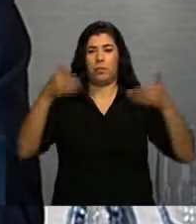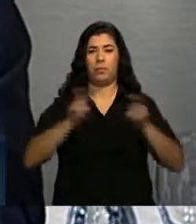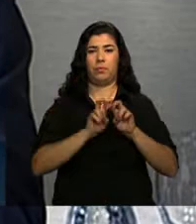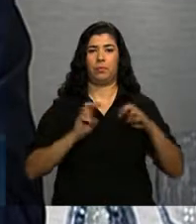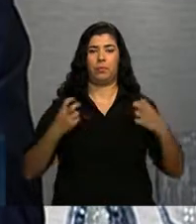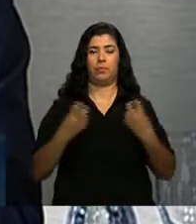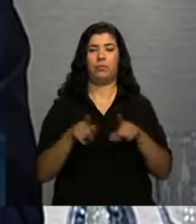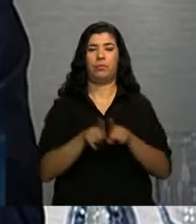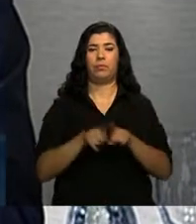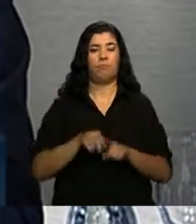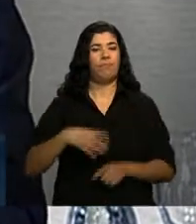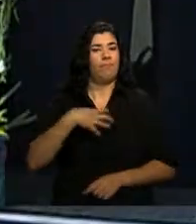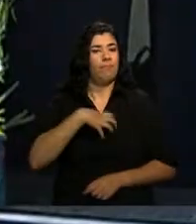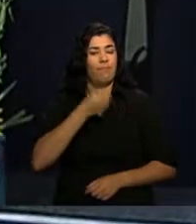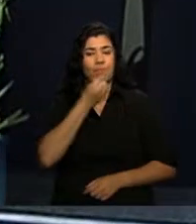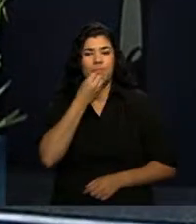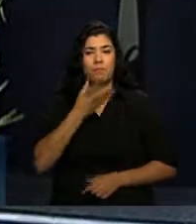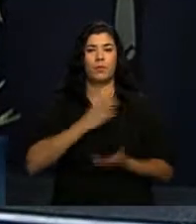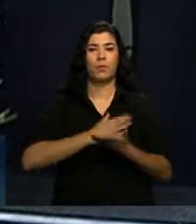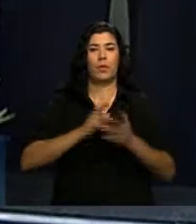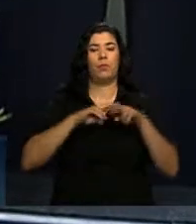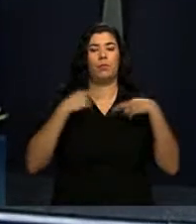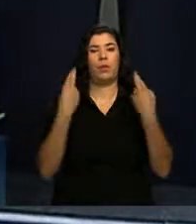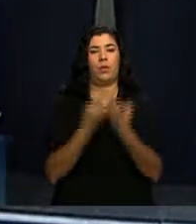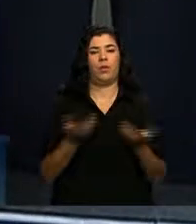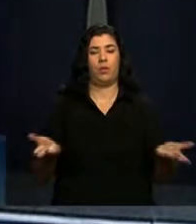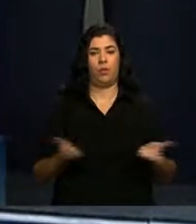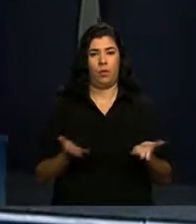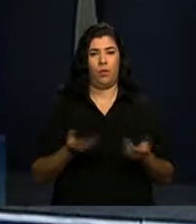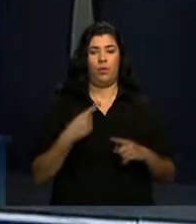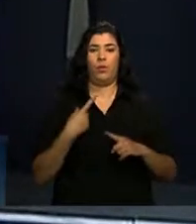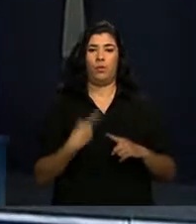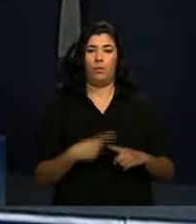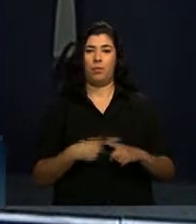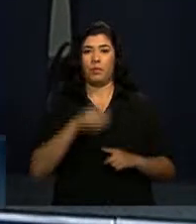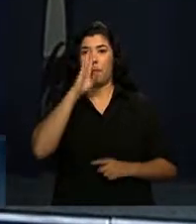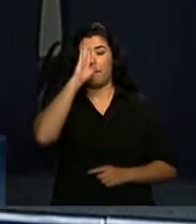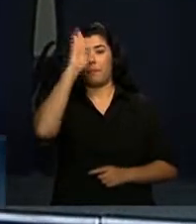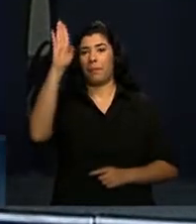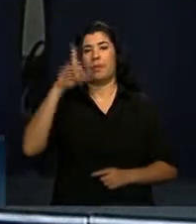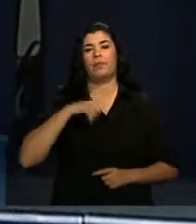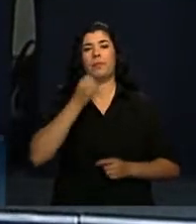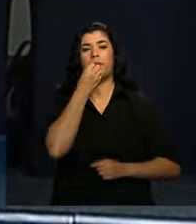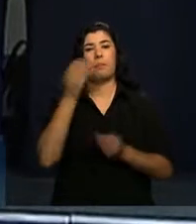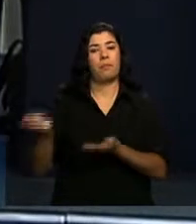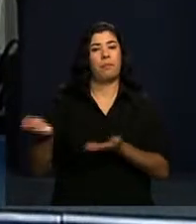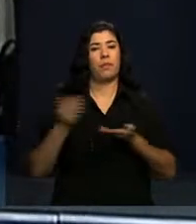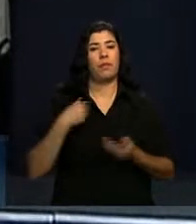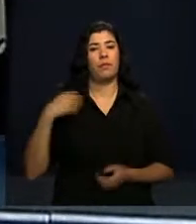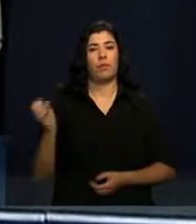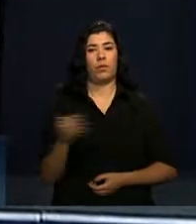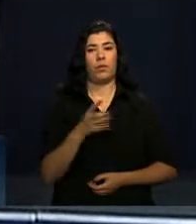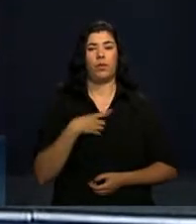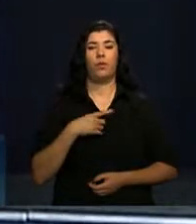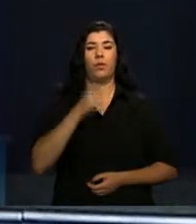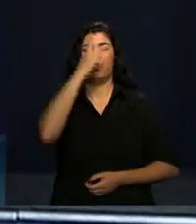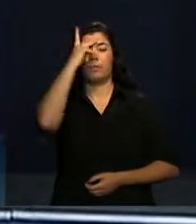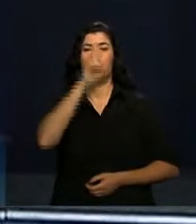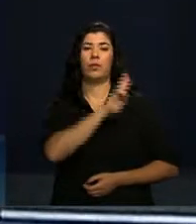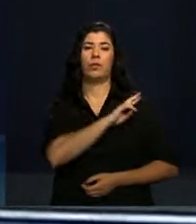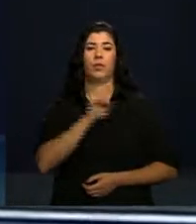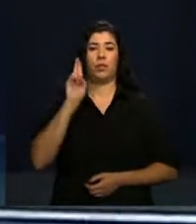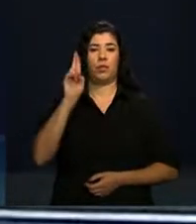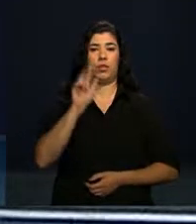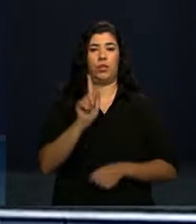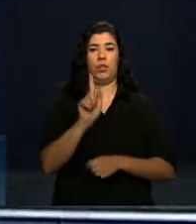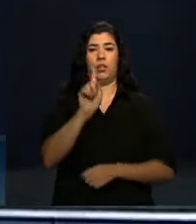de estar começando hoje essa reunião, principalmente, dando as boas-vindas a esses novos gestores, e espero